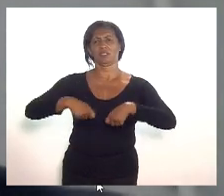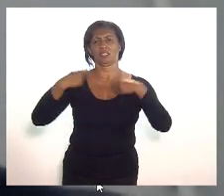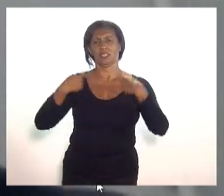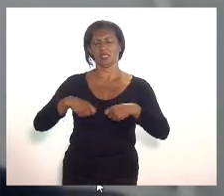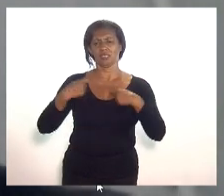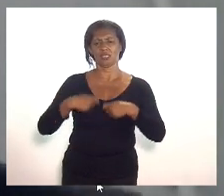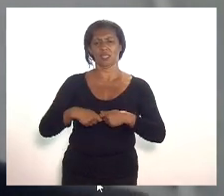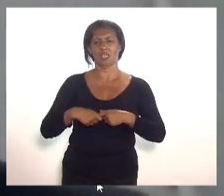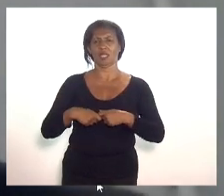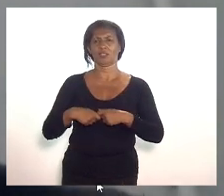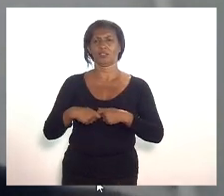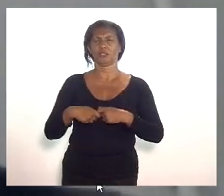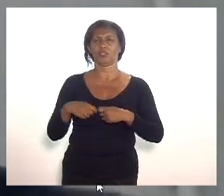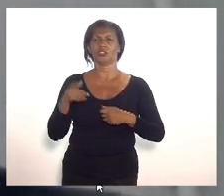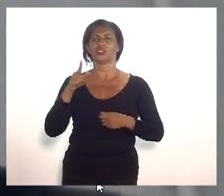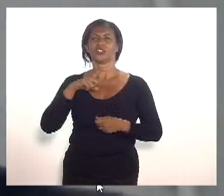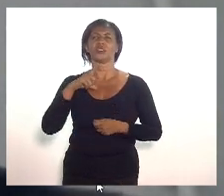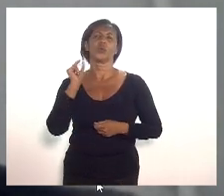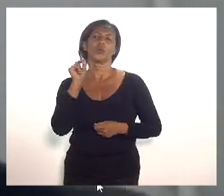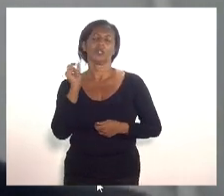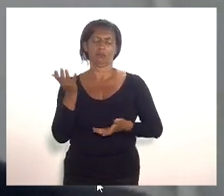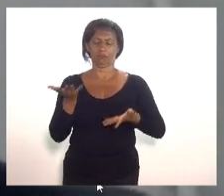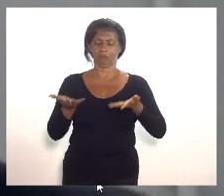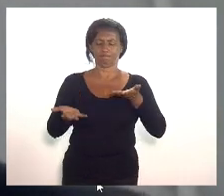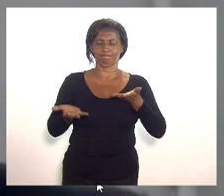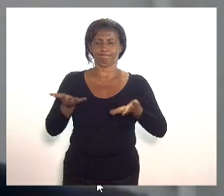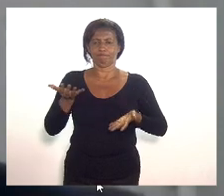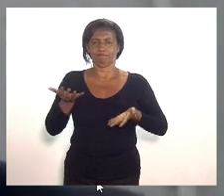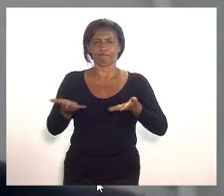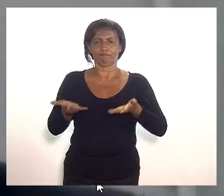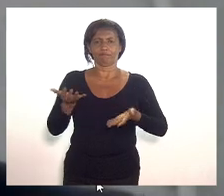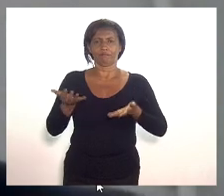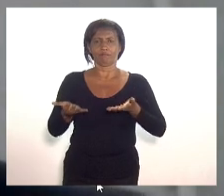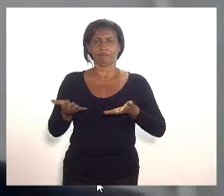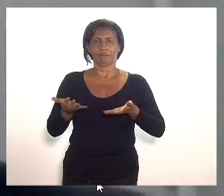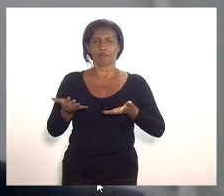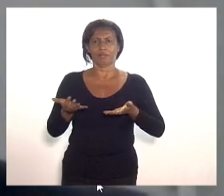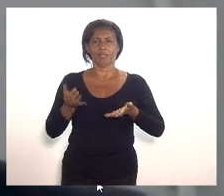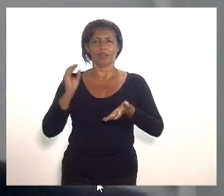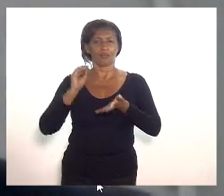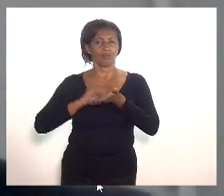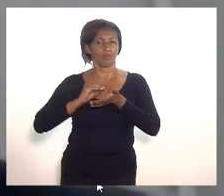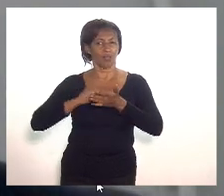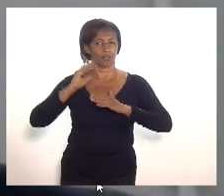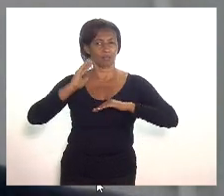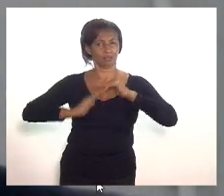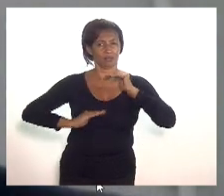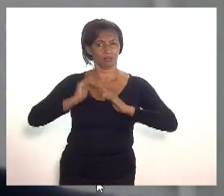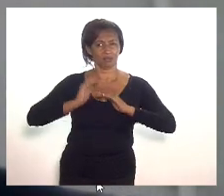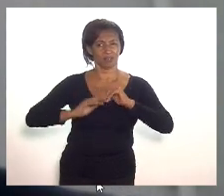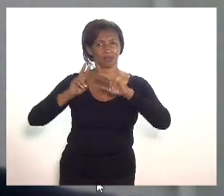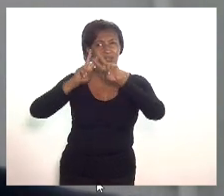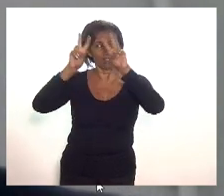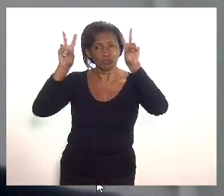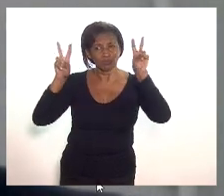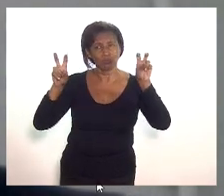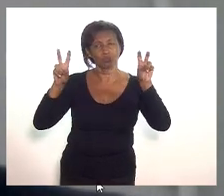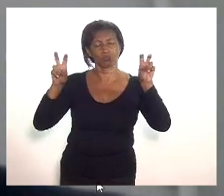um ponto de equilíbrio digo da sua incapacidade de lidar com esse assunto